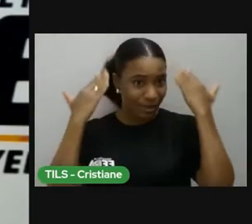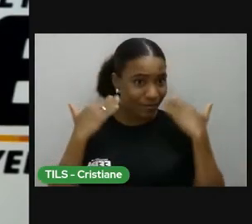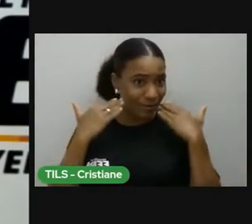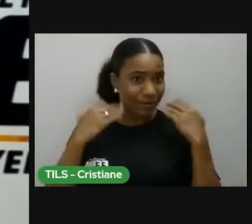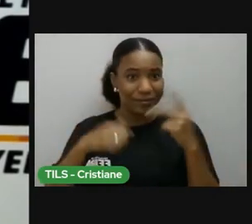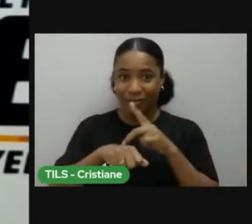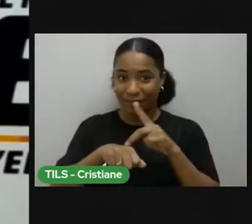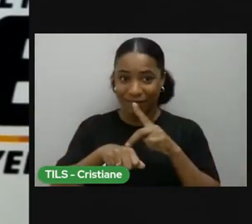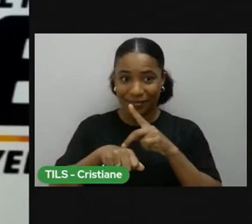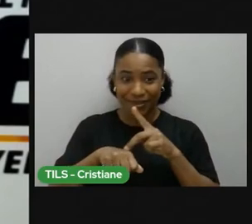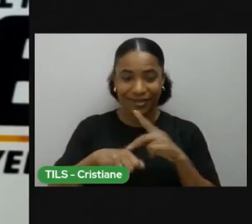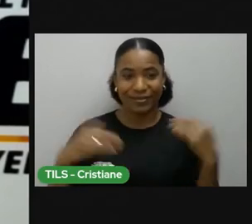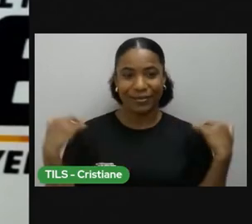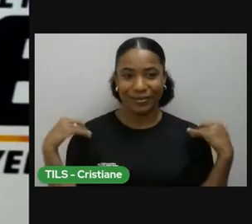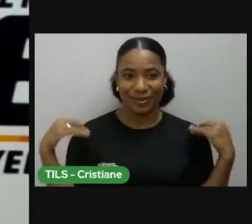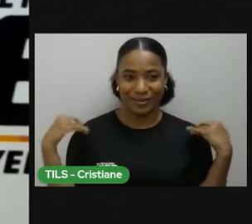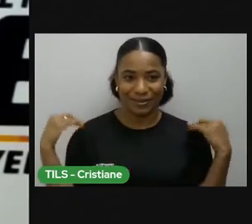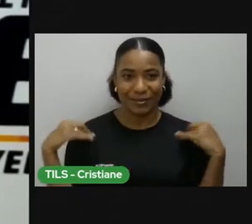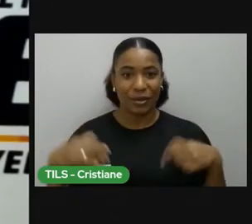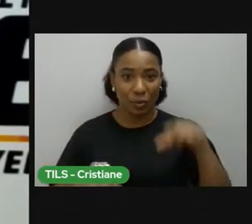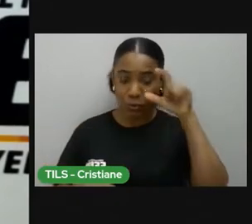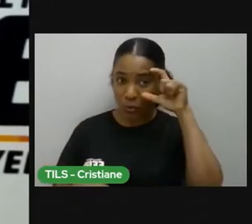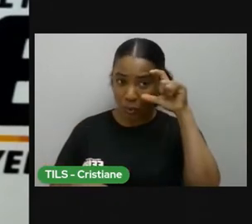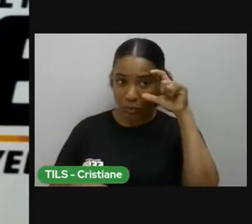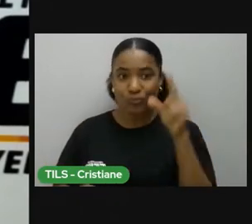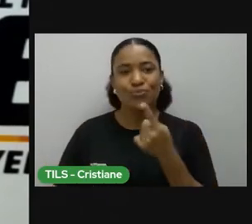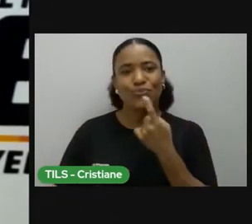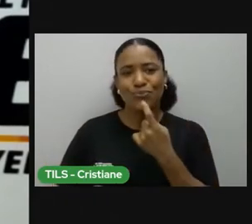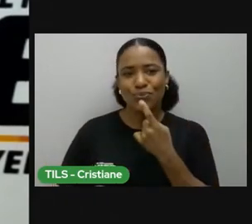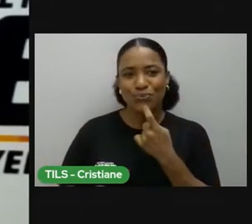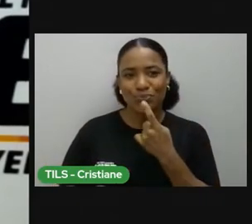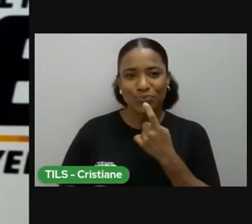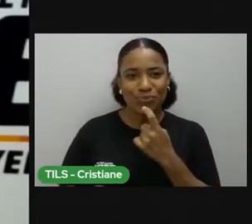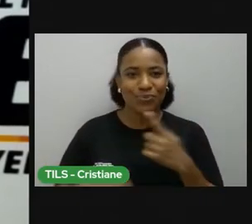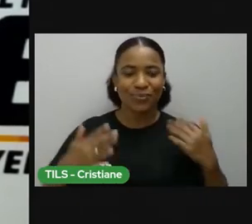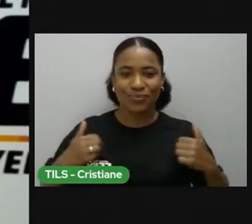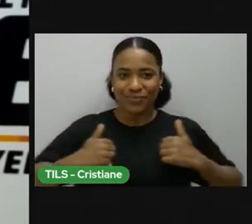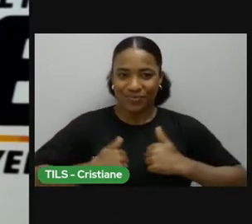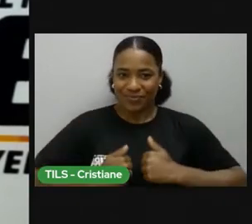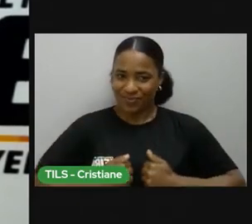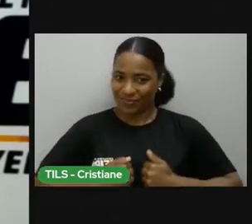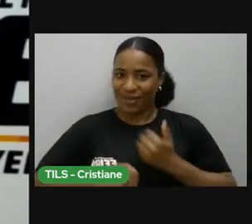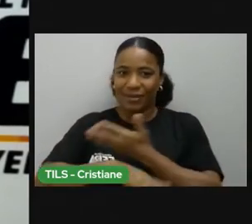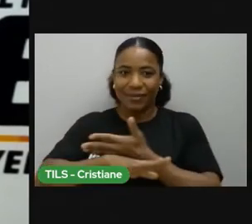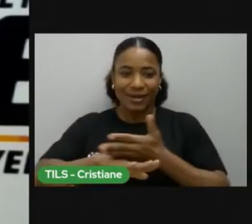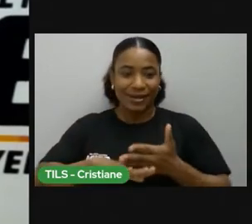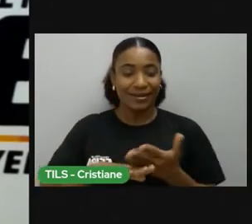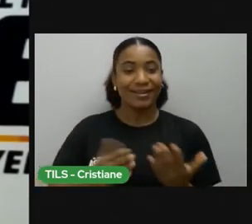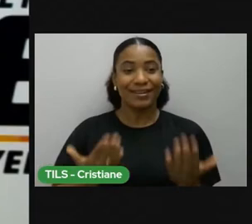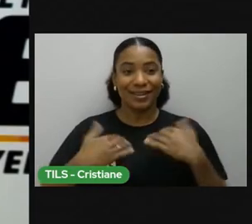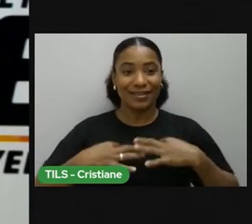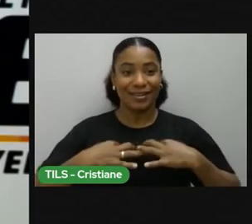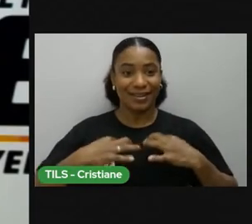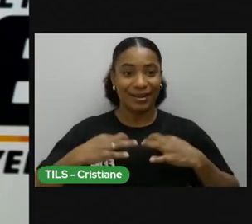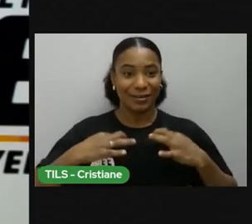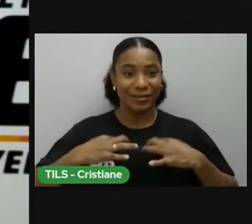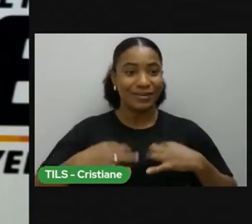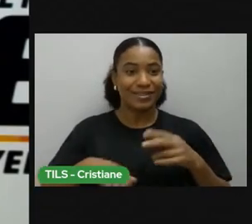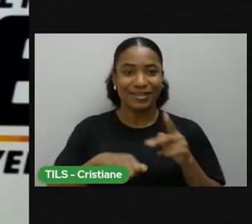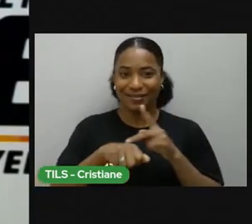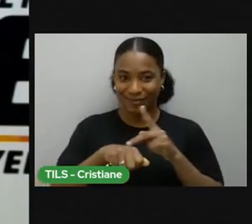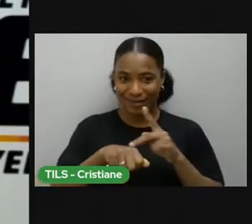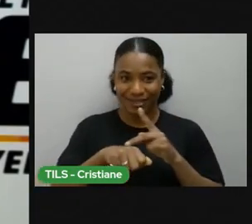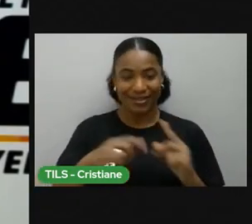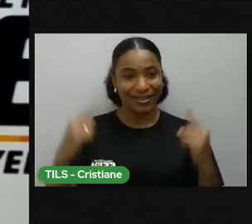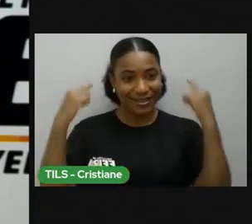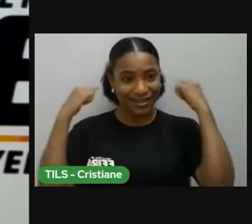ombro, eu uso um óculos vermelho, tô trajando um jaleco branco, uma blusa preta, e atrás de mim